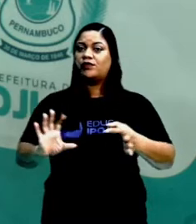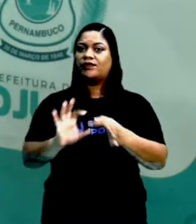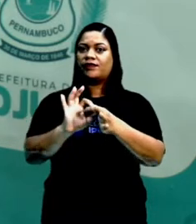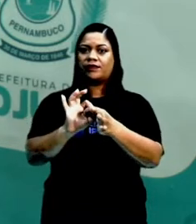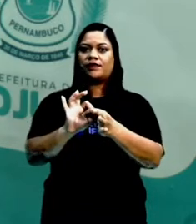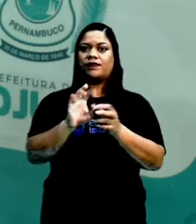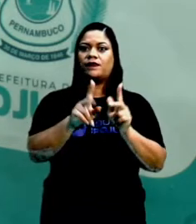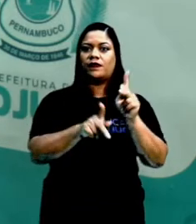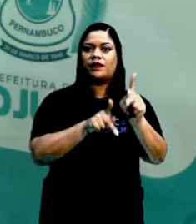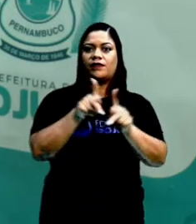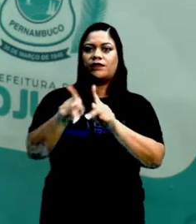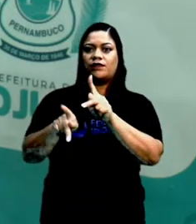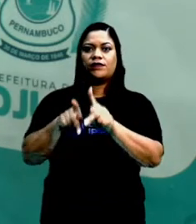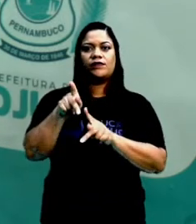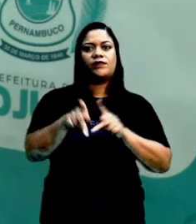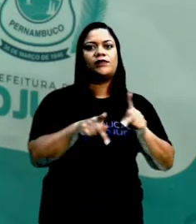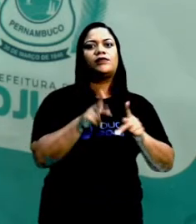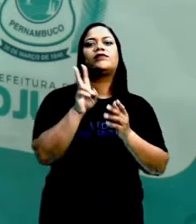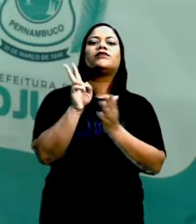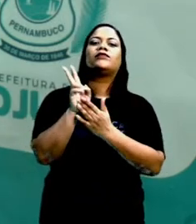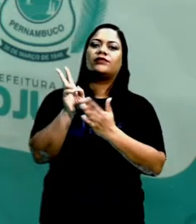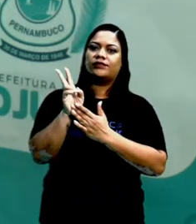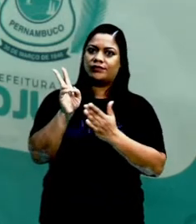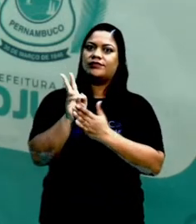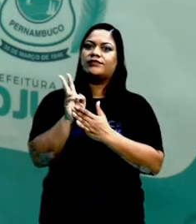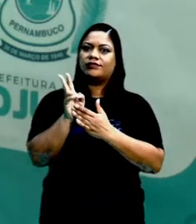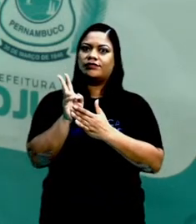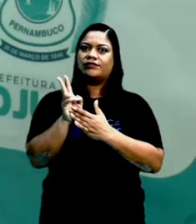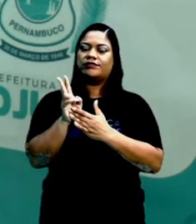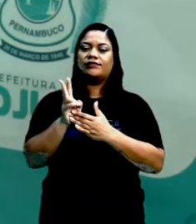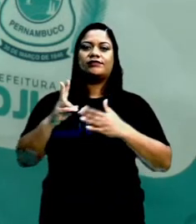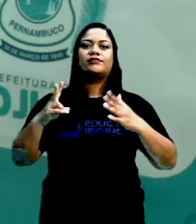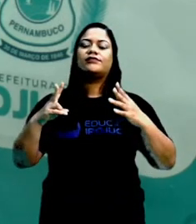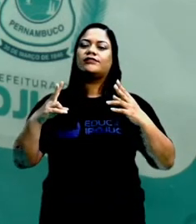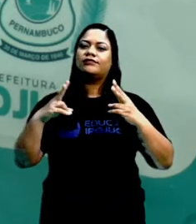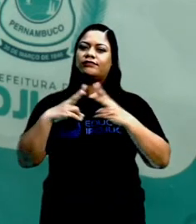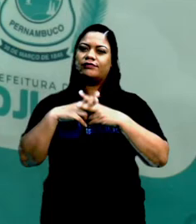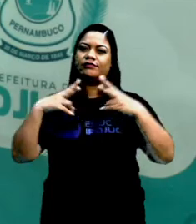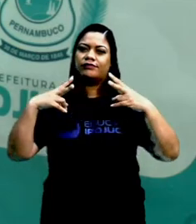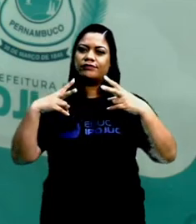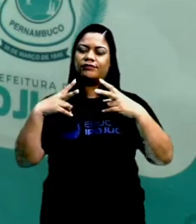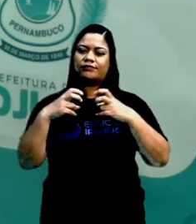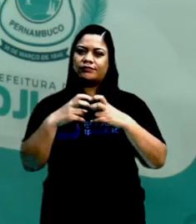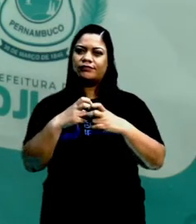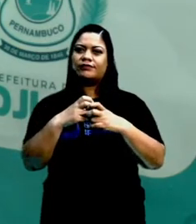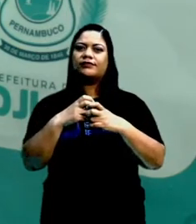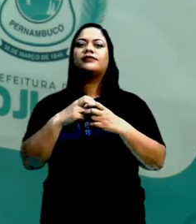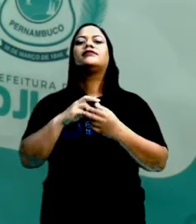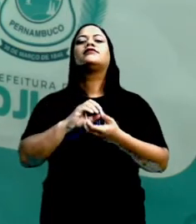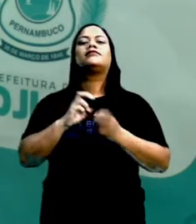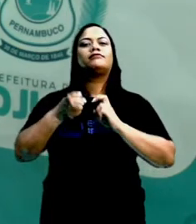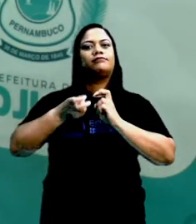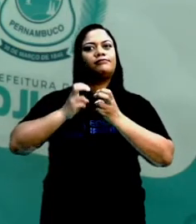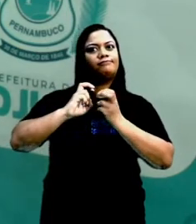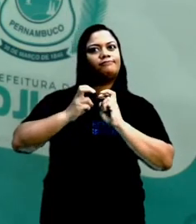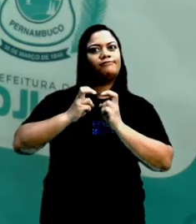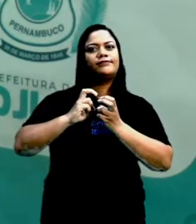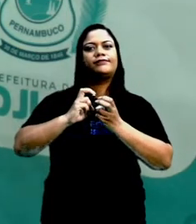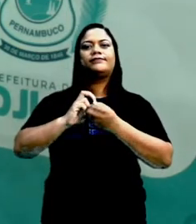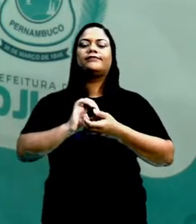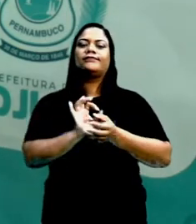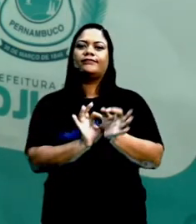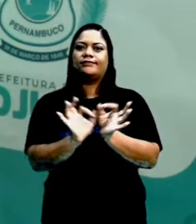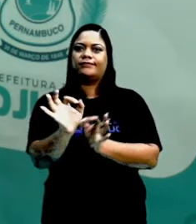Com vários povos indígenas para atacar os povos aztecas, os povos maias, tá certo? E, assim, conseguir controlar